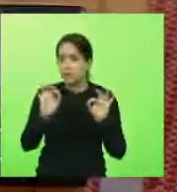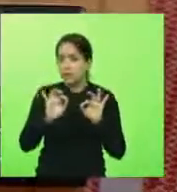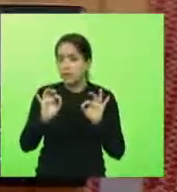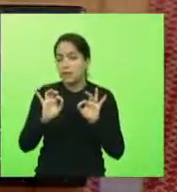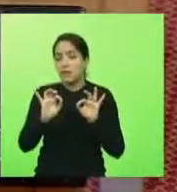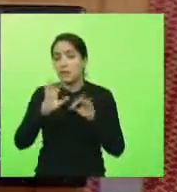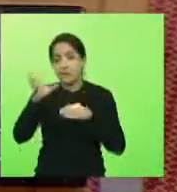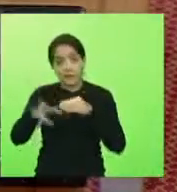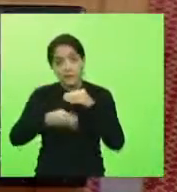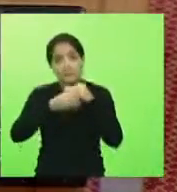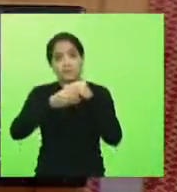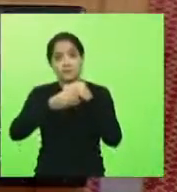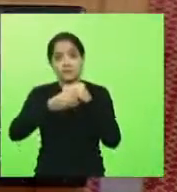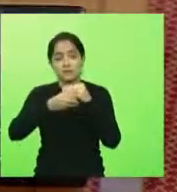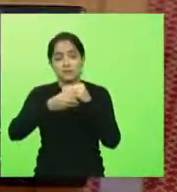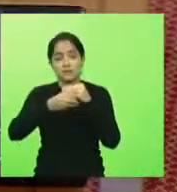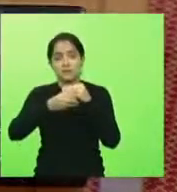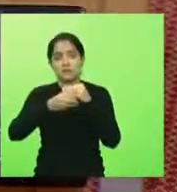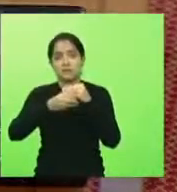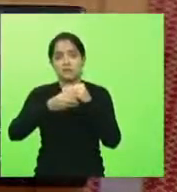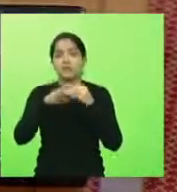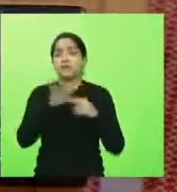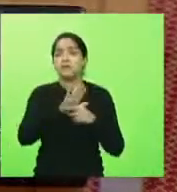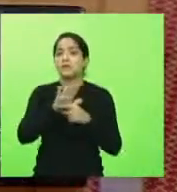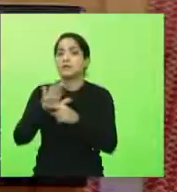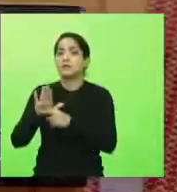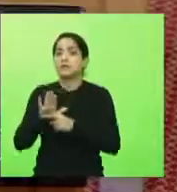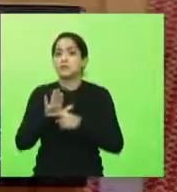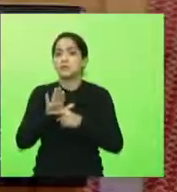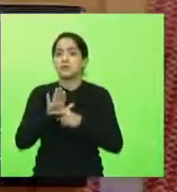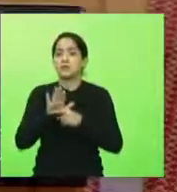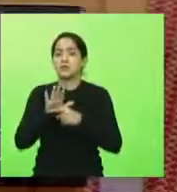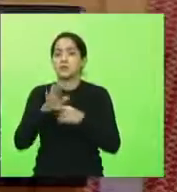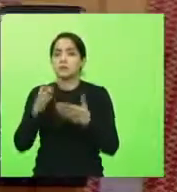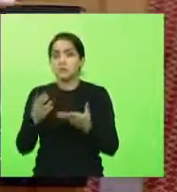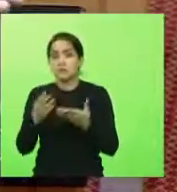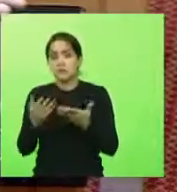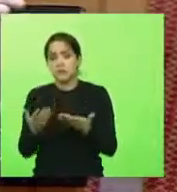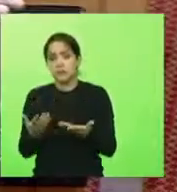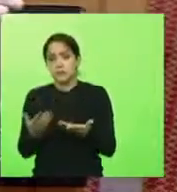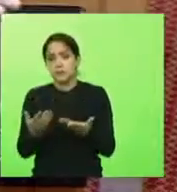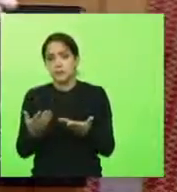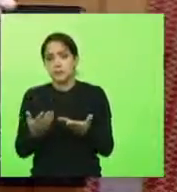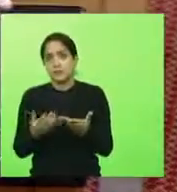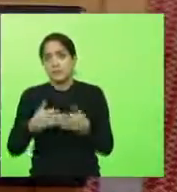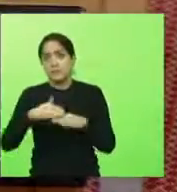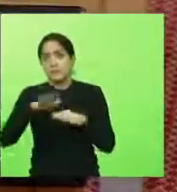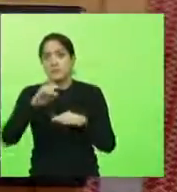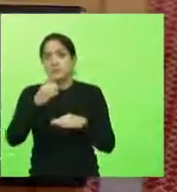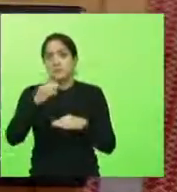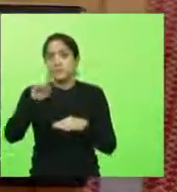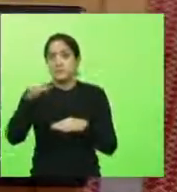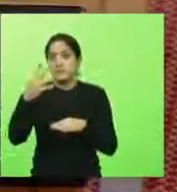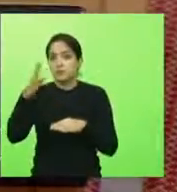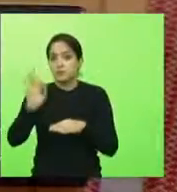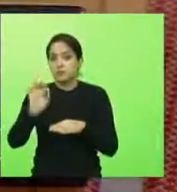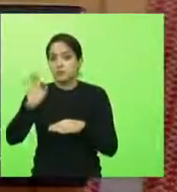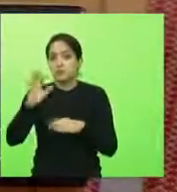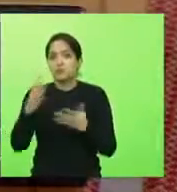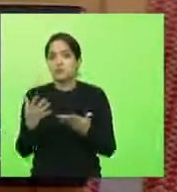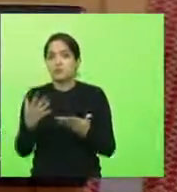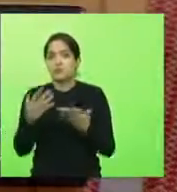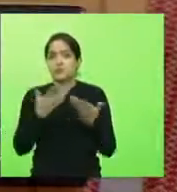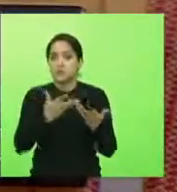agrega a Santa Catarina e nós queremos mais do que 1,4% do imposto. Nós queremos